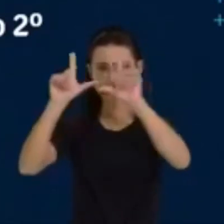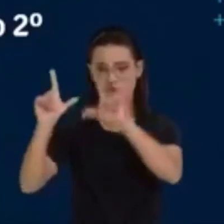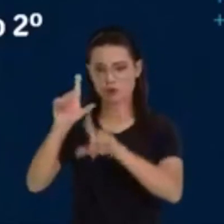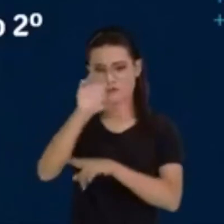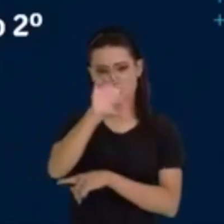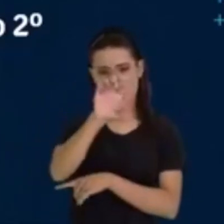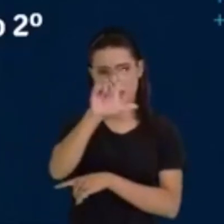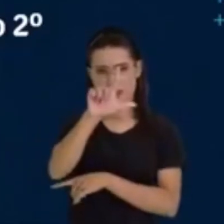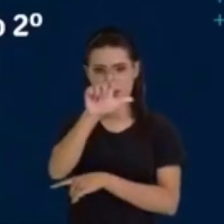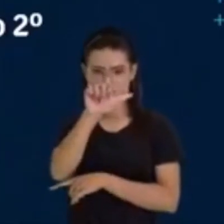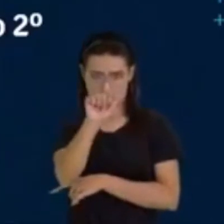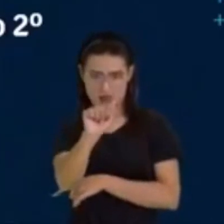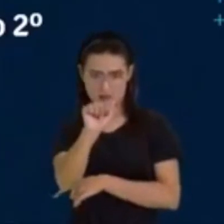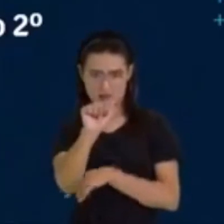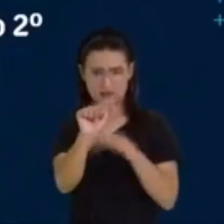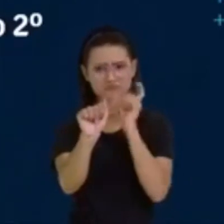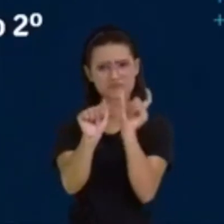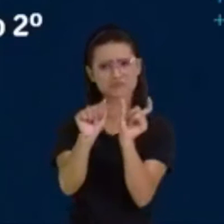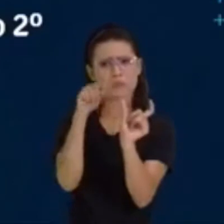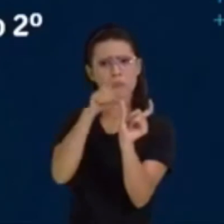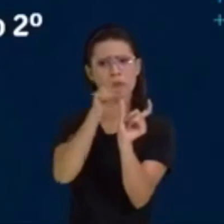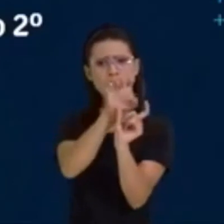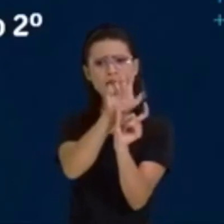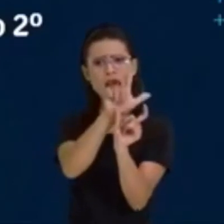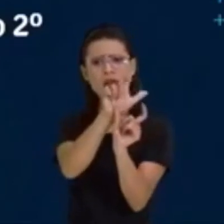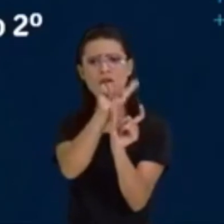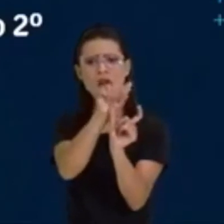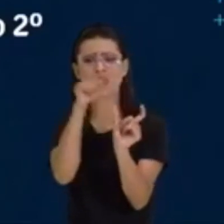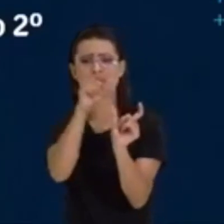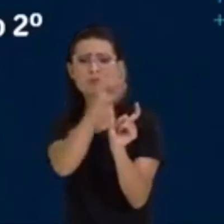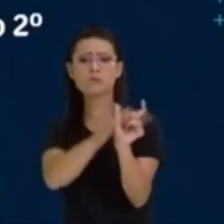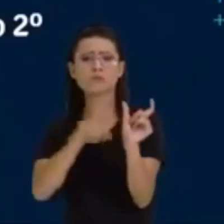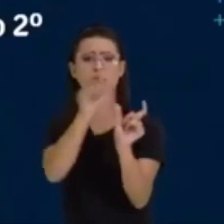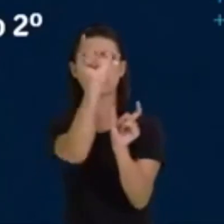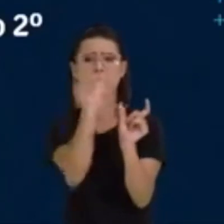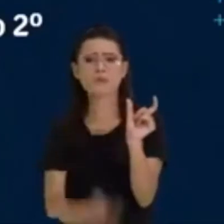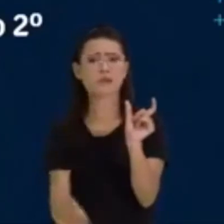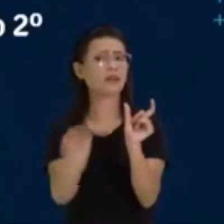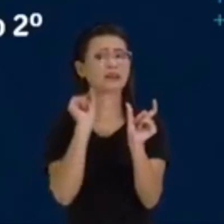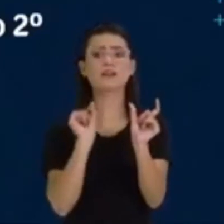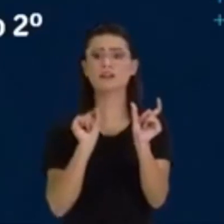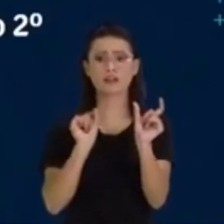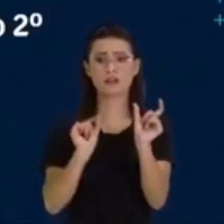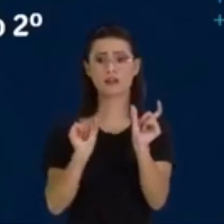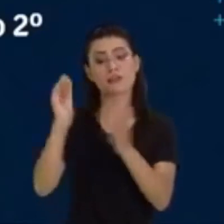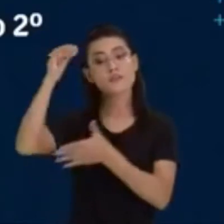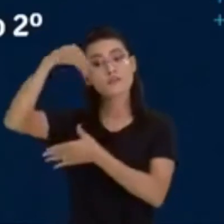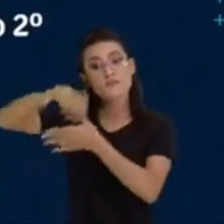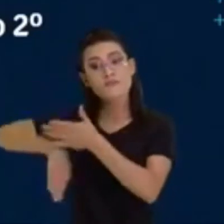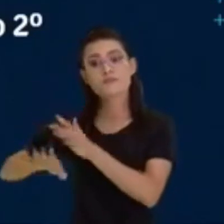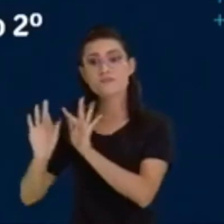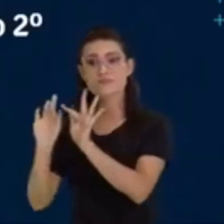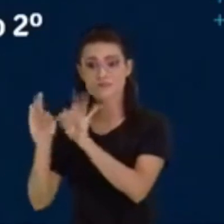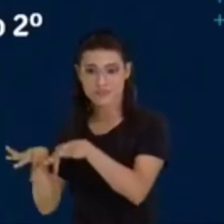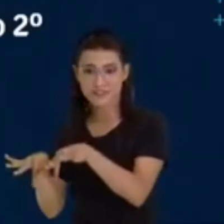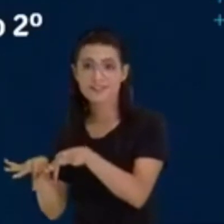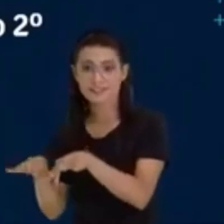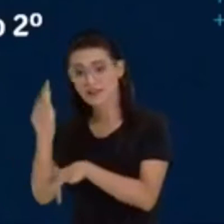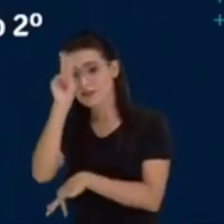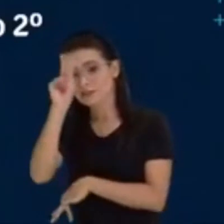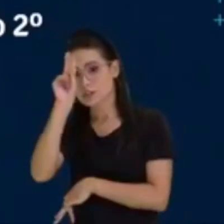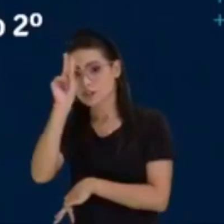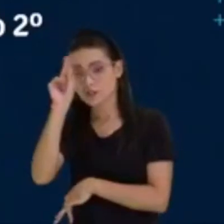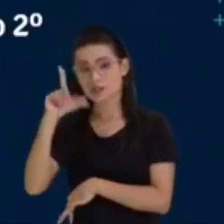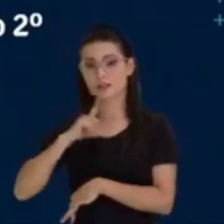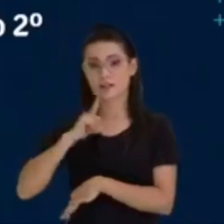referindo a uma personagem que só será revelada ao final da história. A posição dos balões também auxilia a